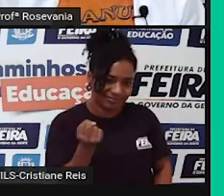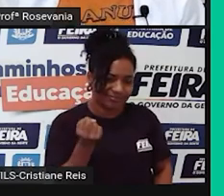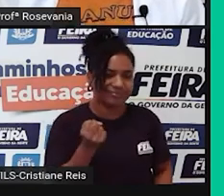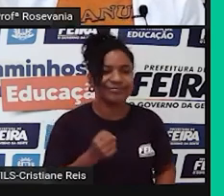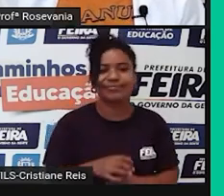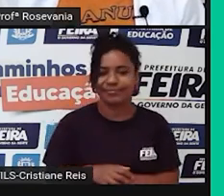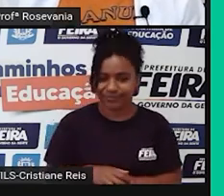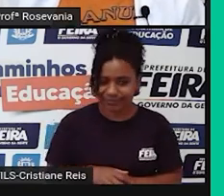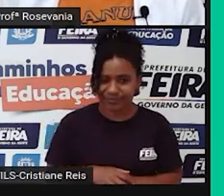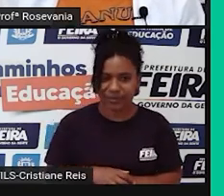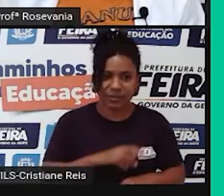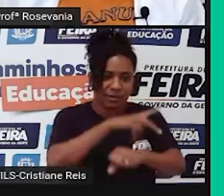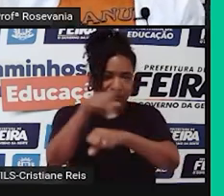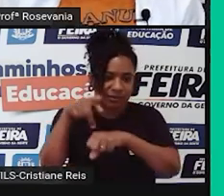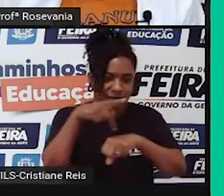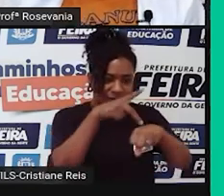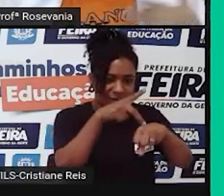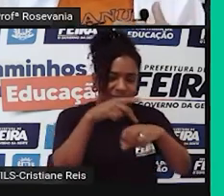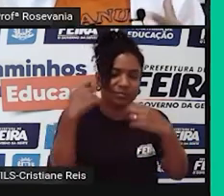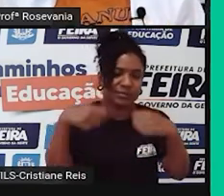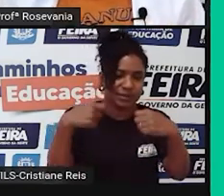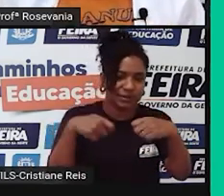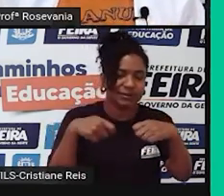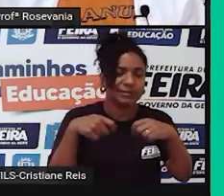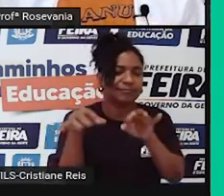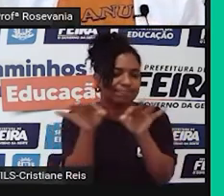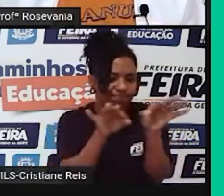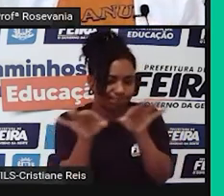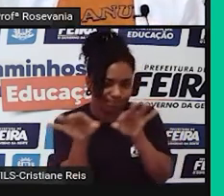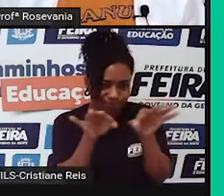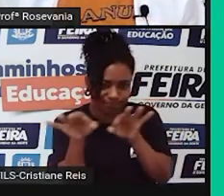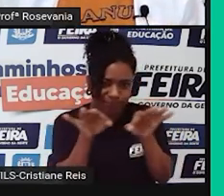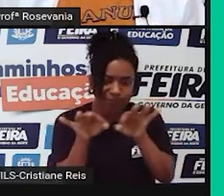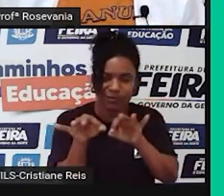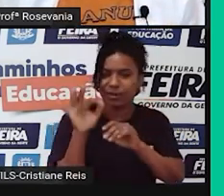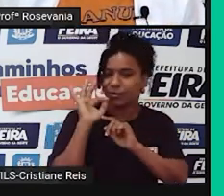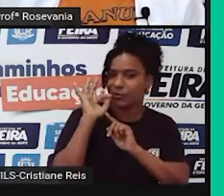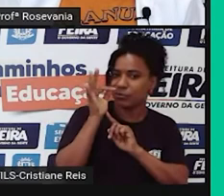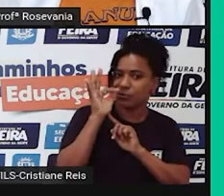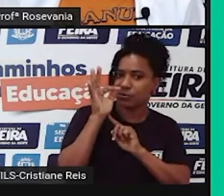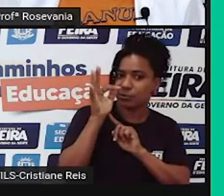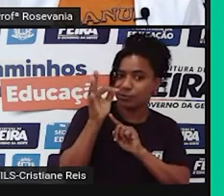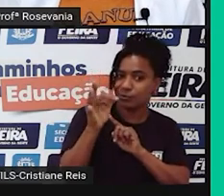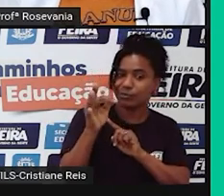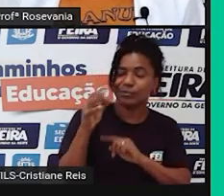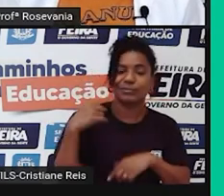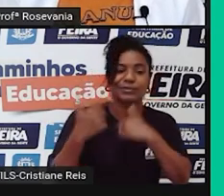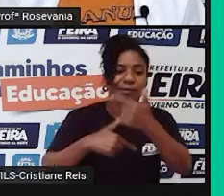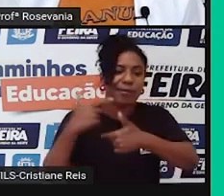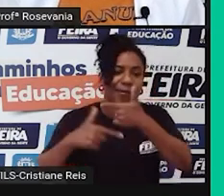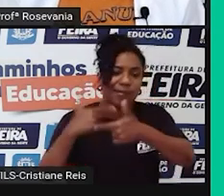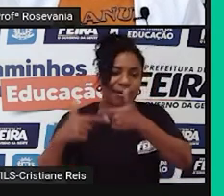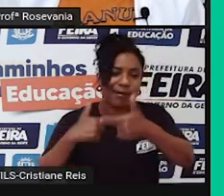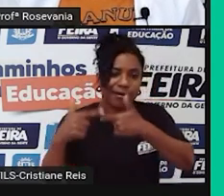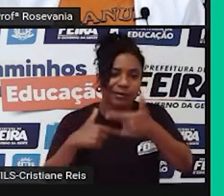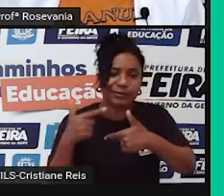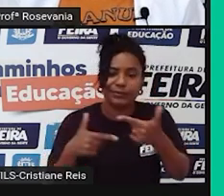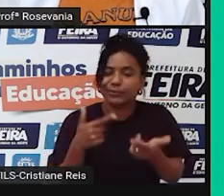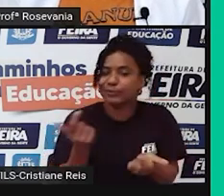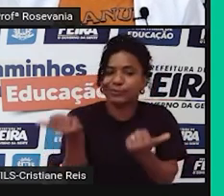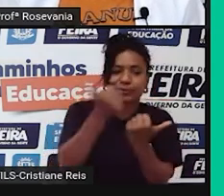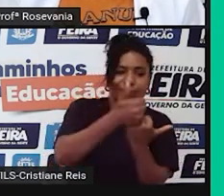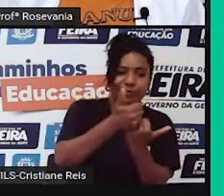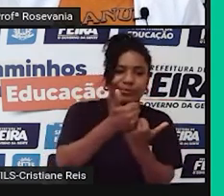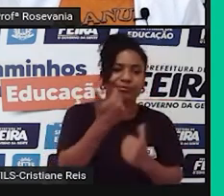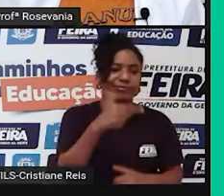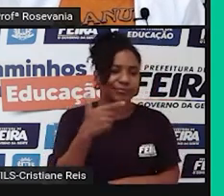dos países, como acontece no nosso, vai ter um ônus enorme para a população que trabalha